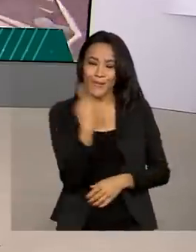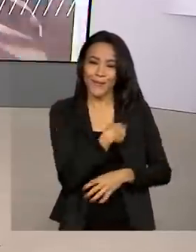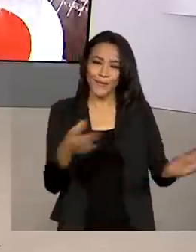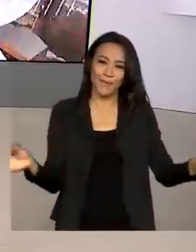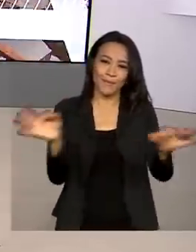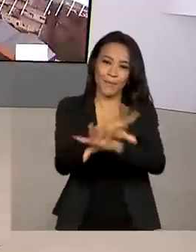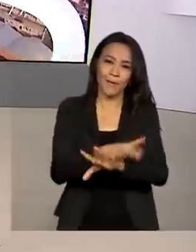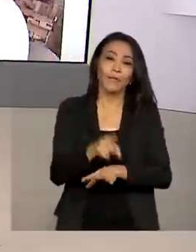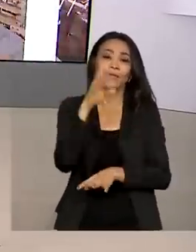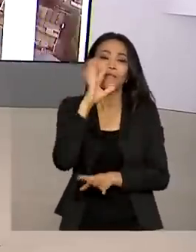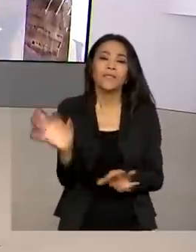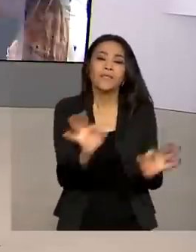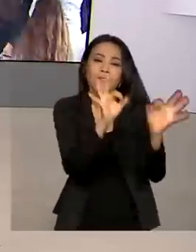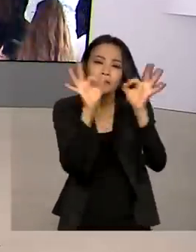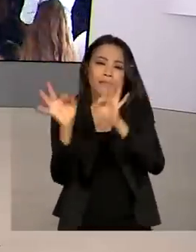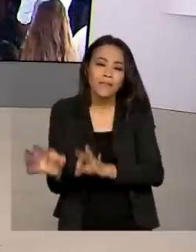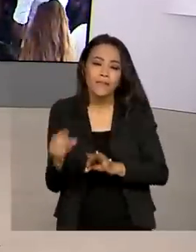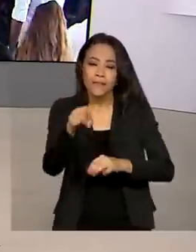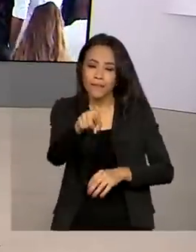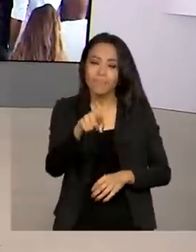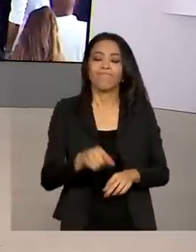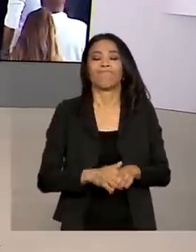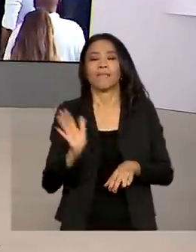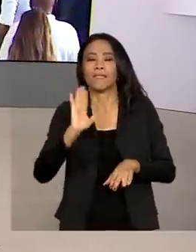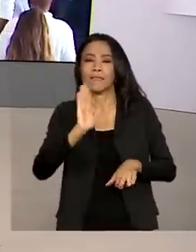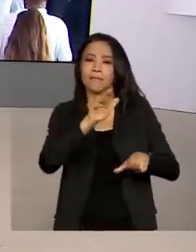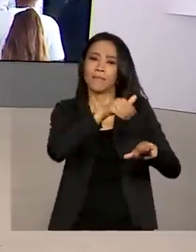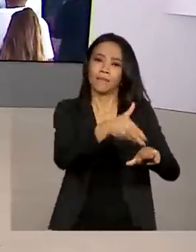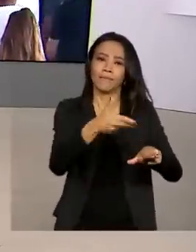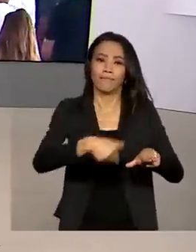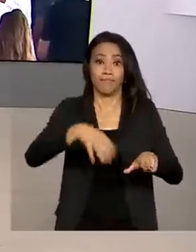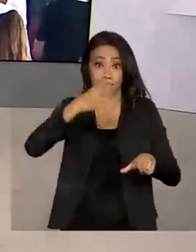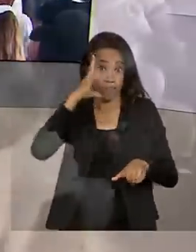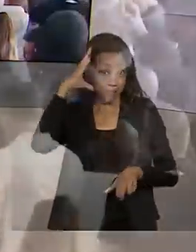Dia fica por aqui com imagens da despedida do Rei Pelé.